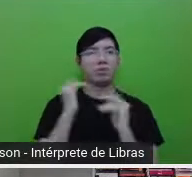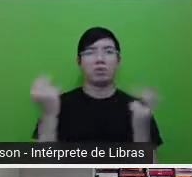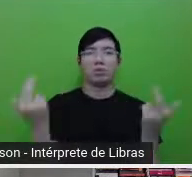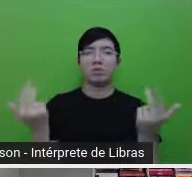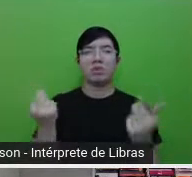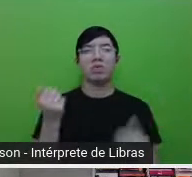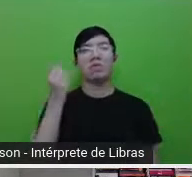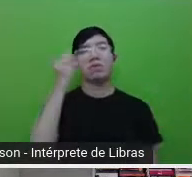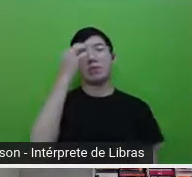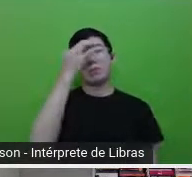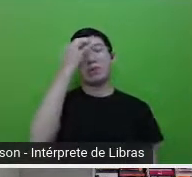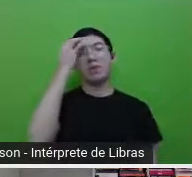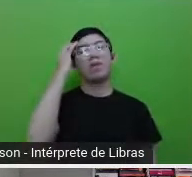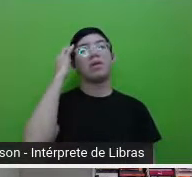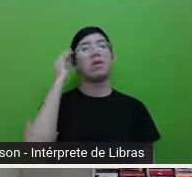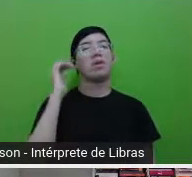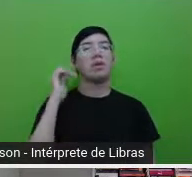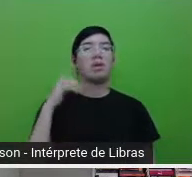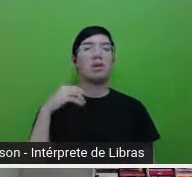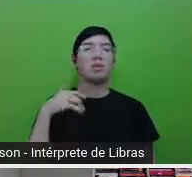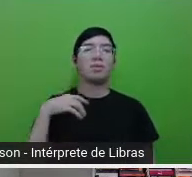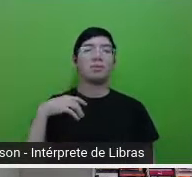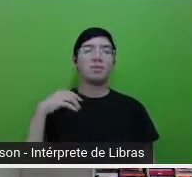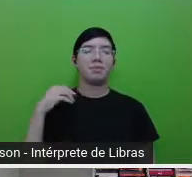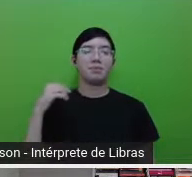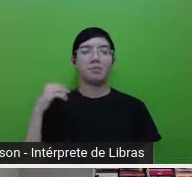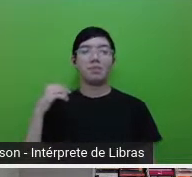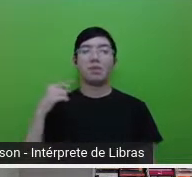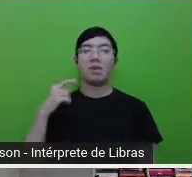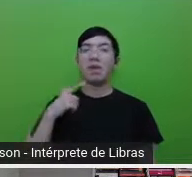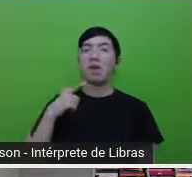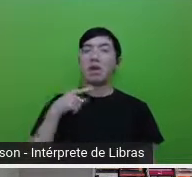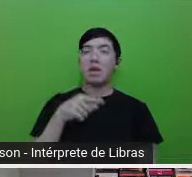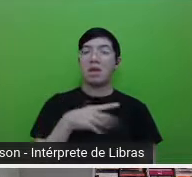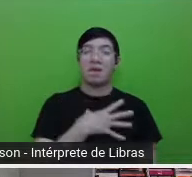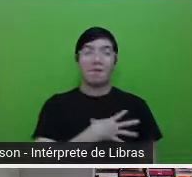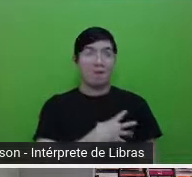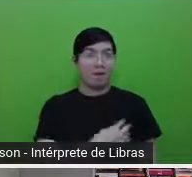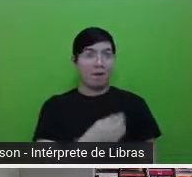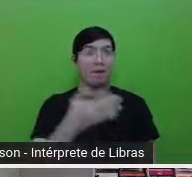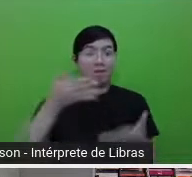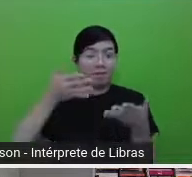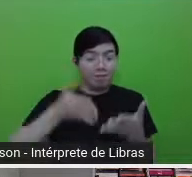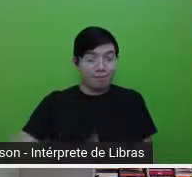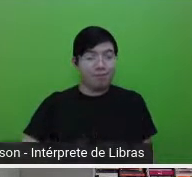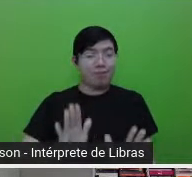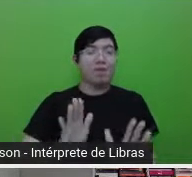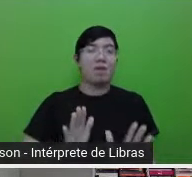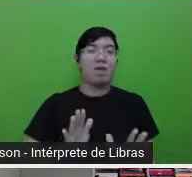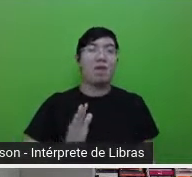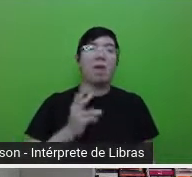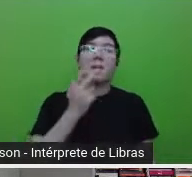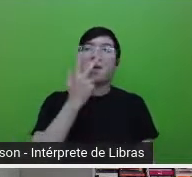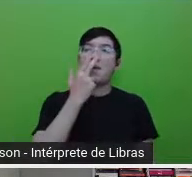Mas aí, à medida que as crianças nascem, a luta começa a ficar desigual.